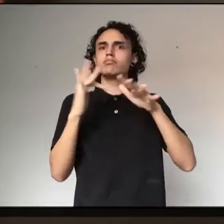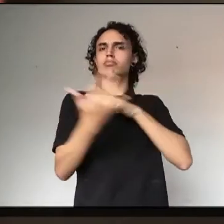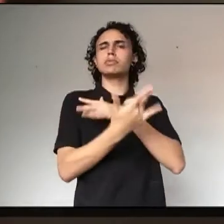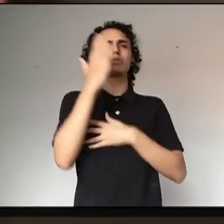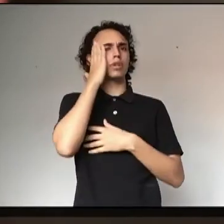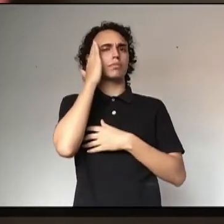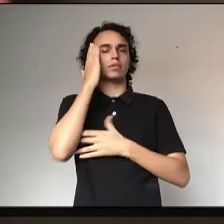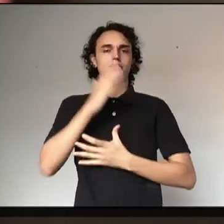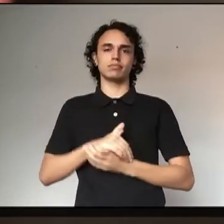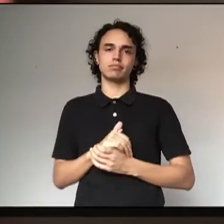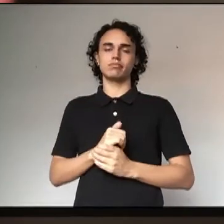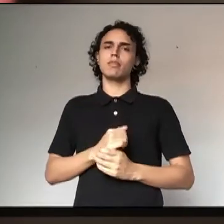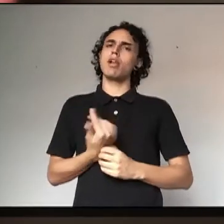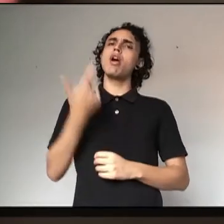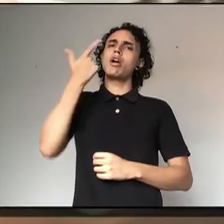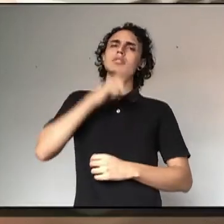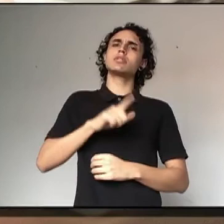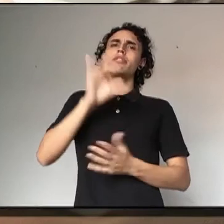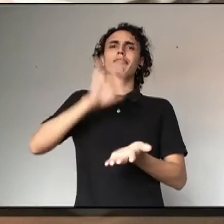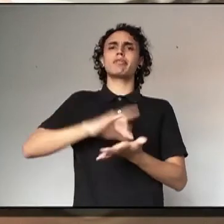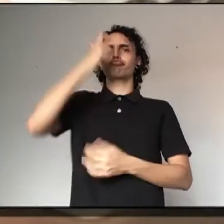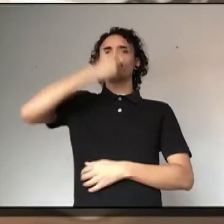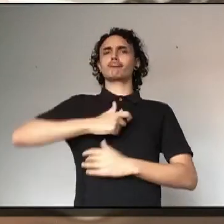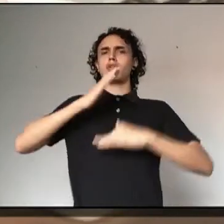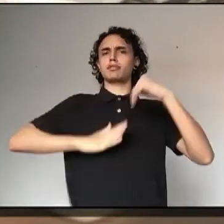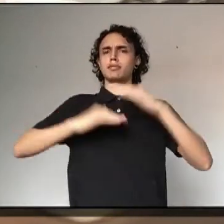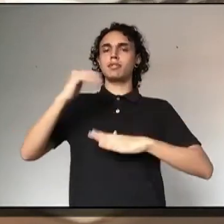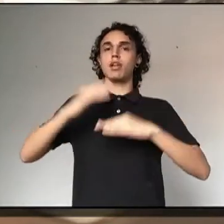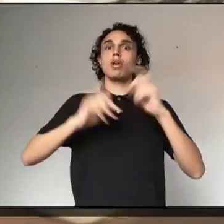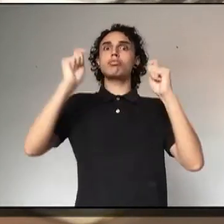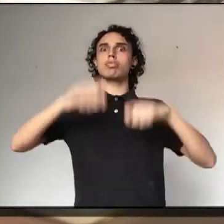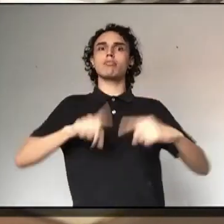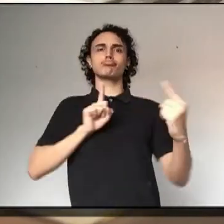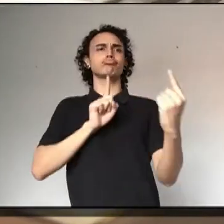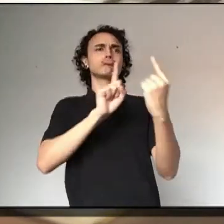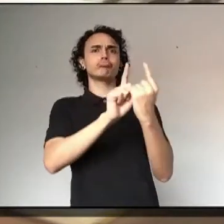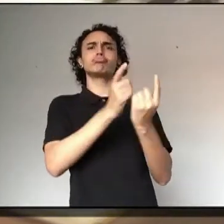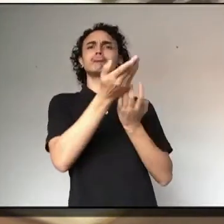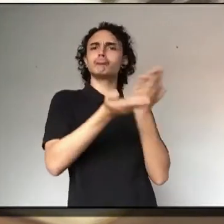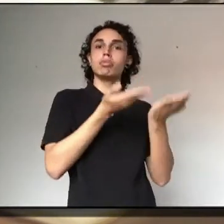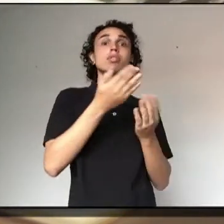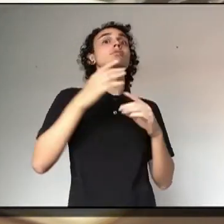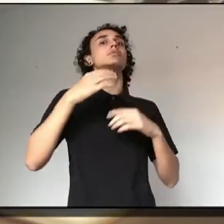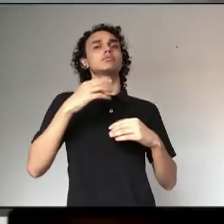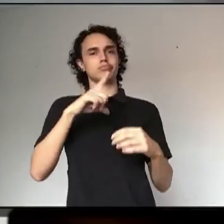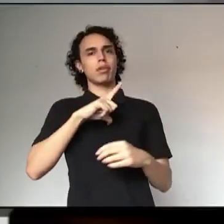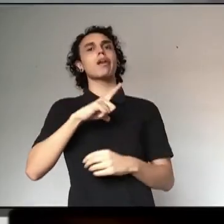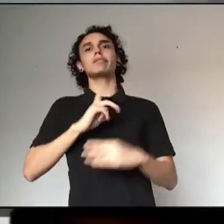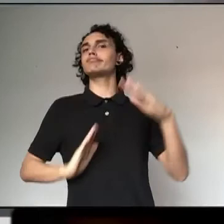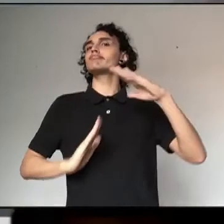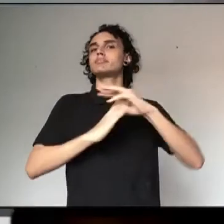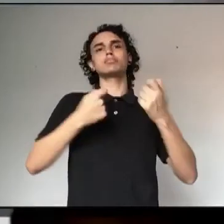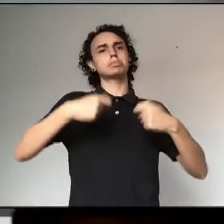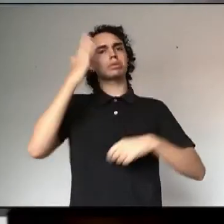plataforma de atendimento, para que você realmente tenha um profissional ali capacitado para fazer um atendimento e que saiba o limite dele. Então,